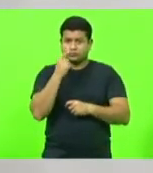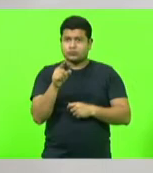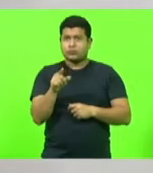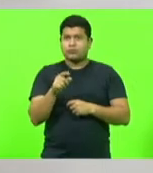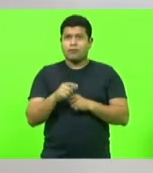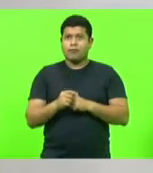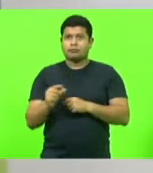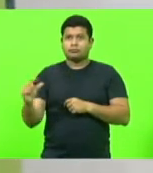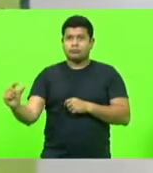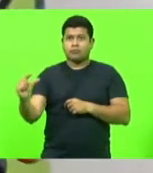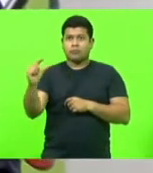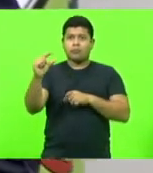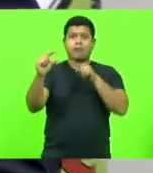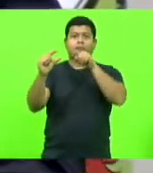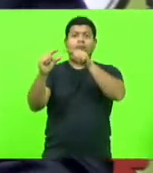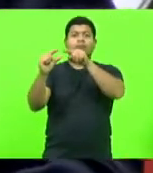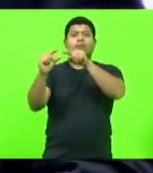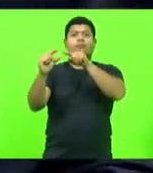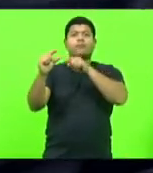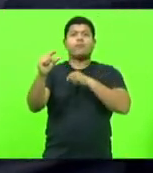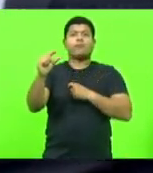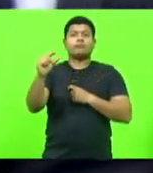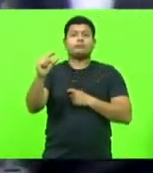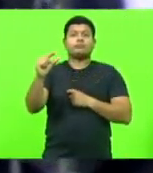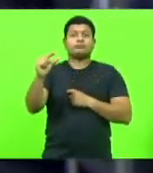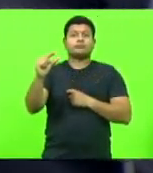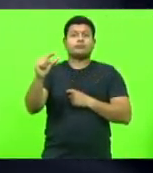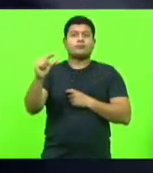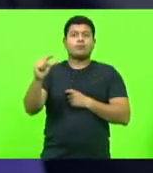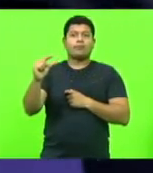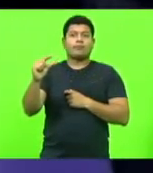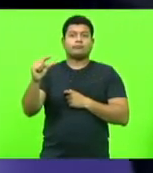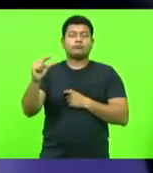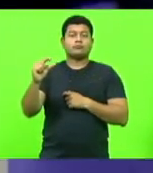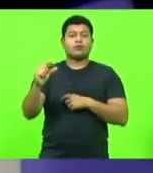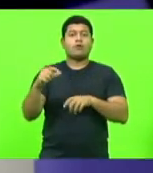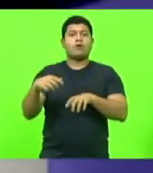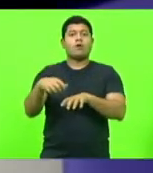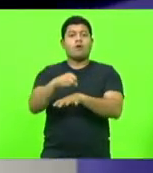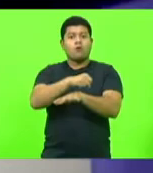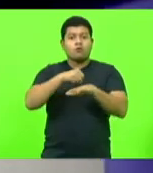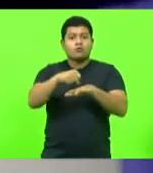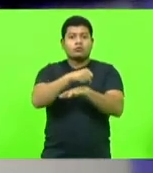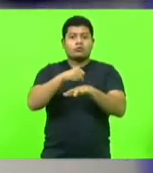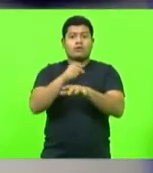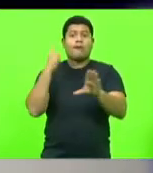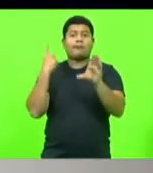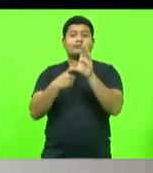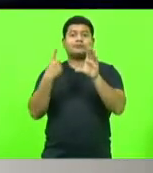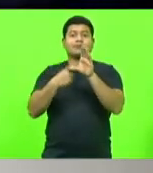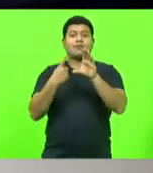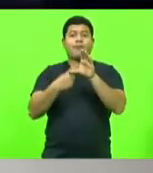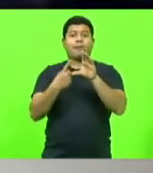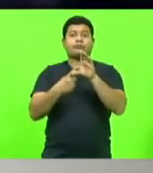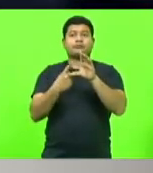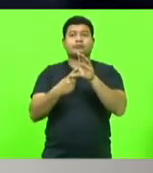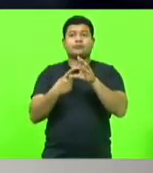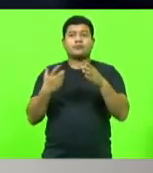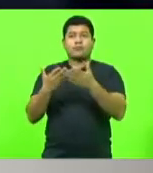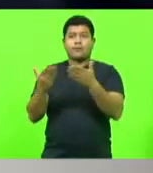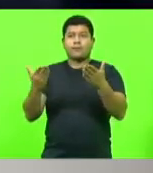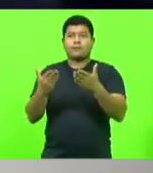Vou mostrar. isso aqui que comunista e socialista tem por hábito botar na boca de quem professa a sua fé.